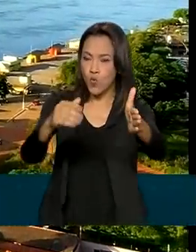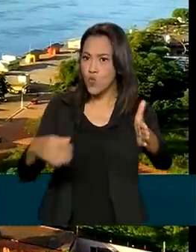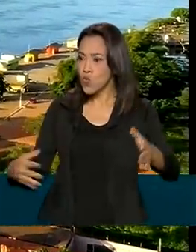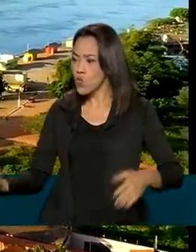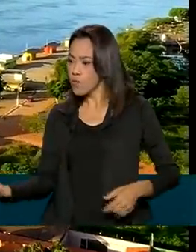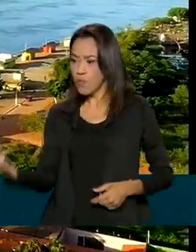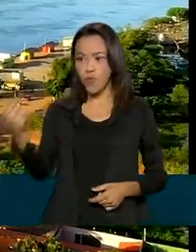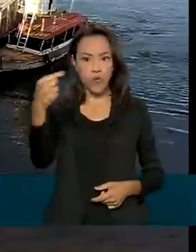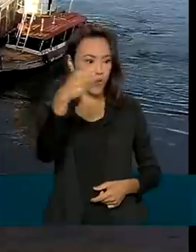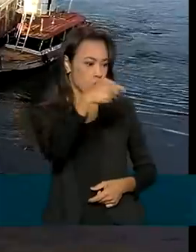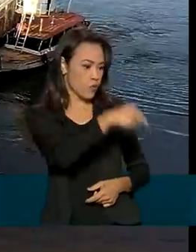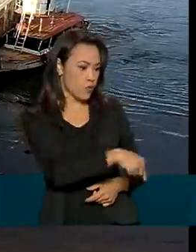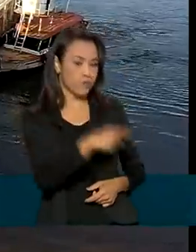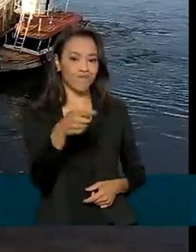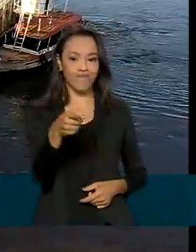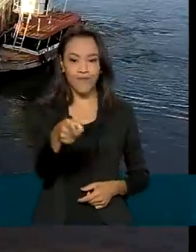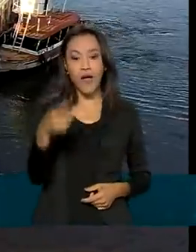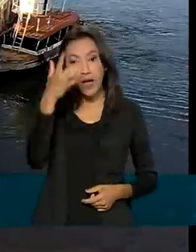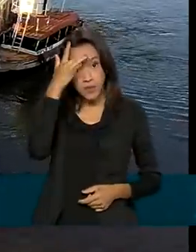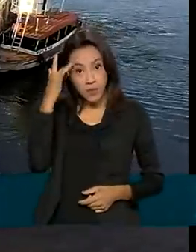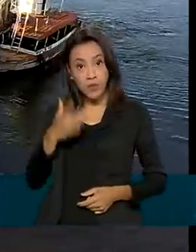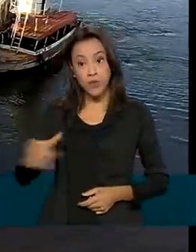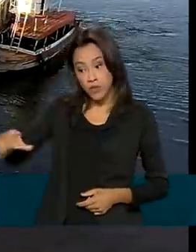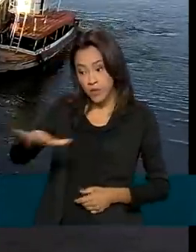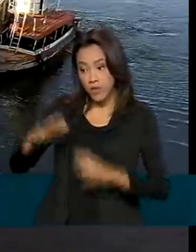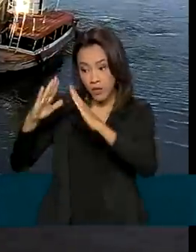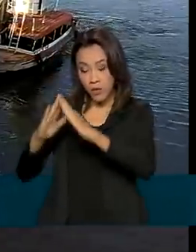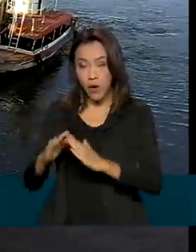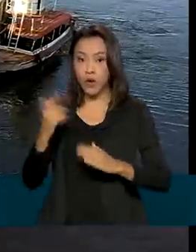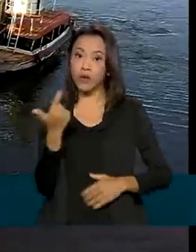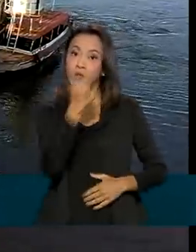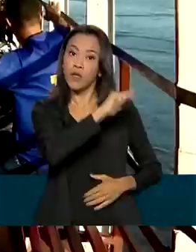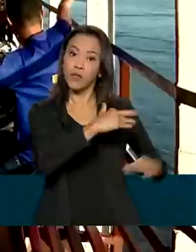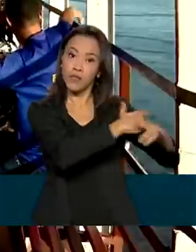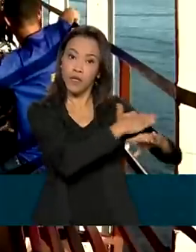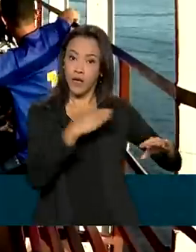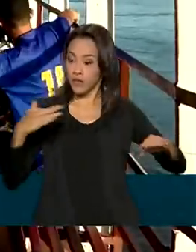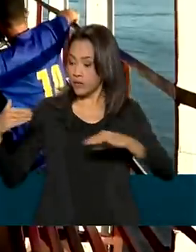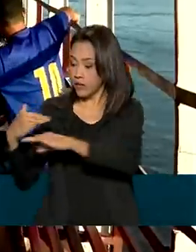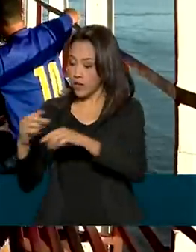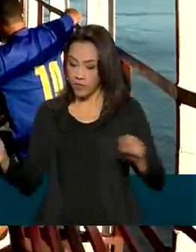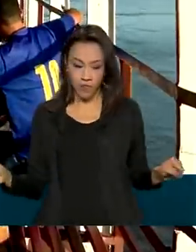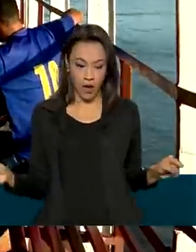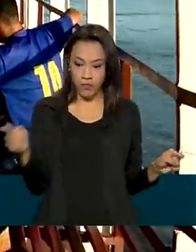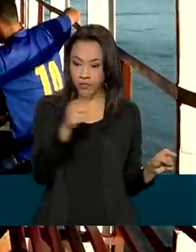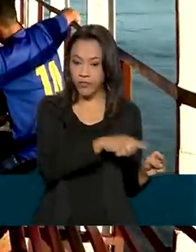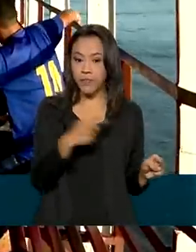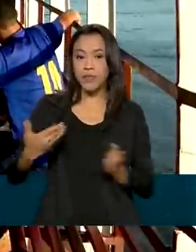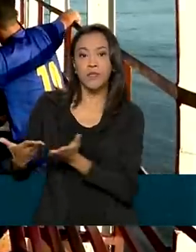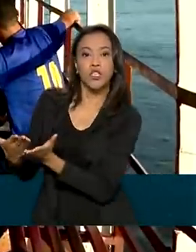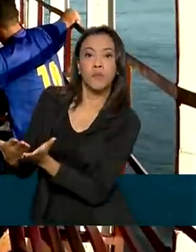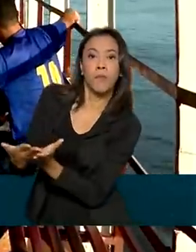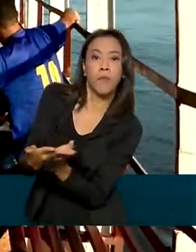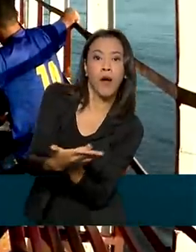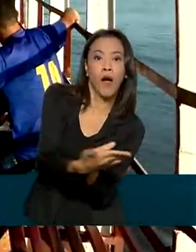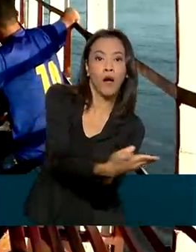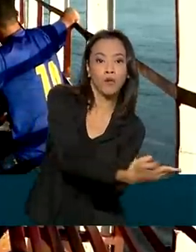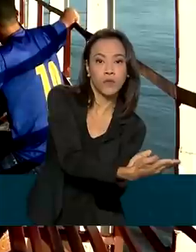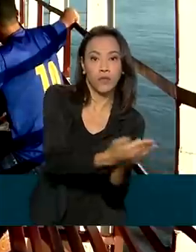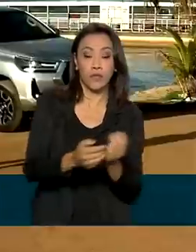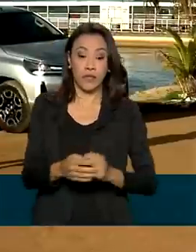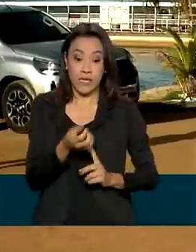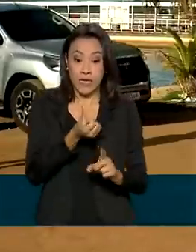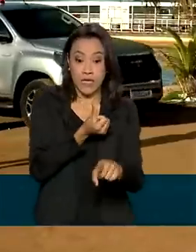chegar ao outro lado, os moradores de Xambioá e de São Geraldo do Araguaia dependem das balsas. Cerca de 600